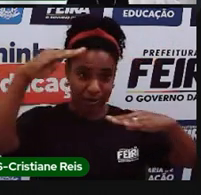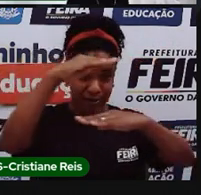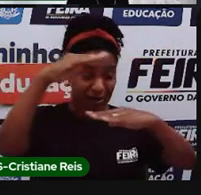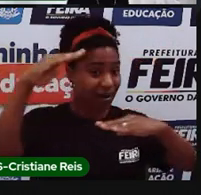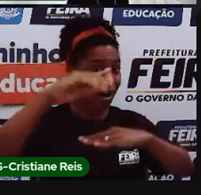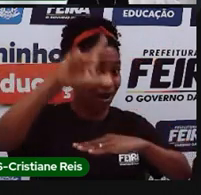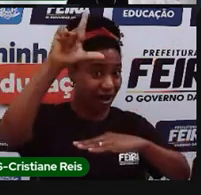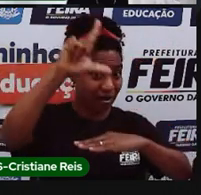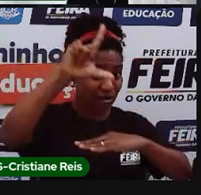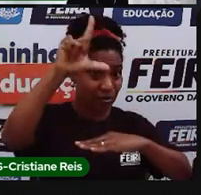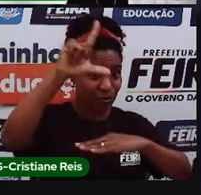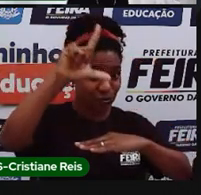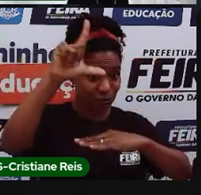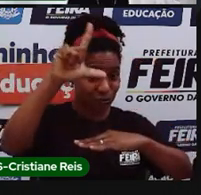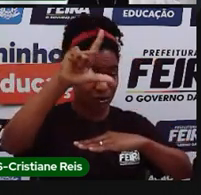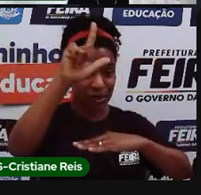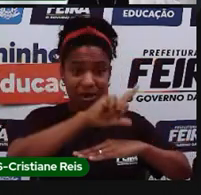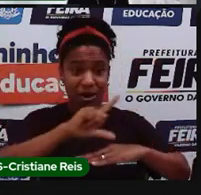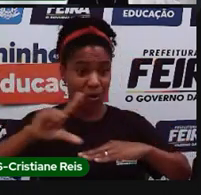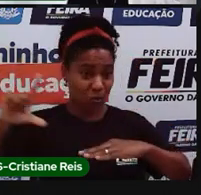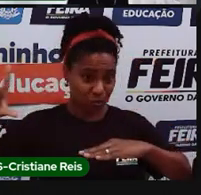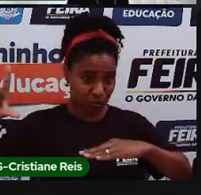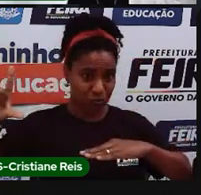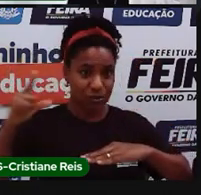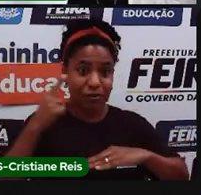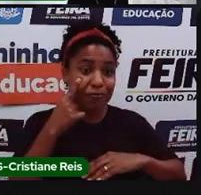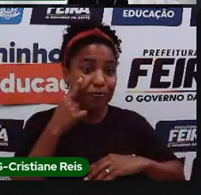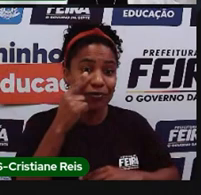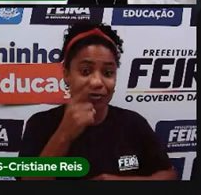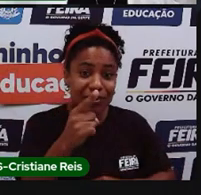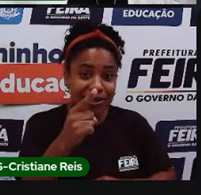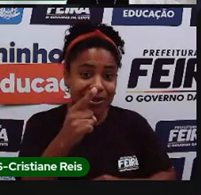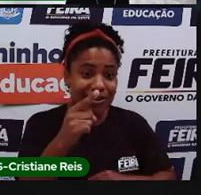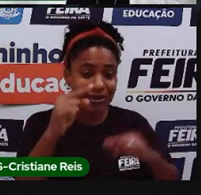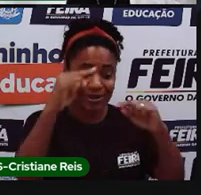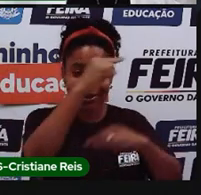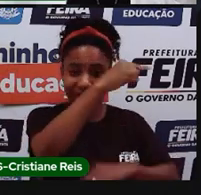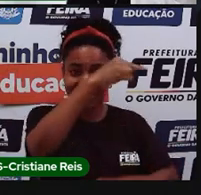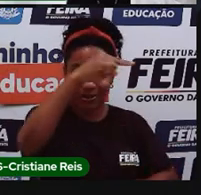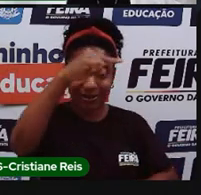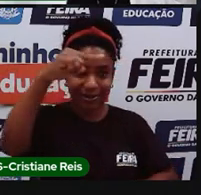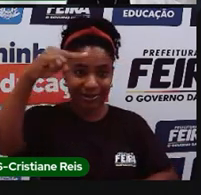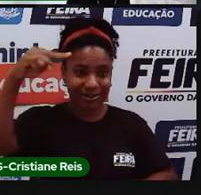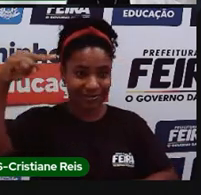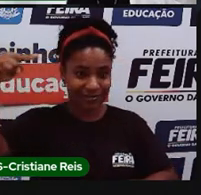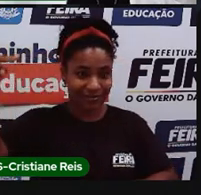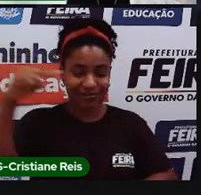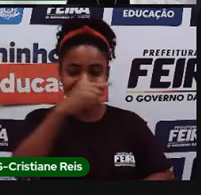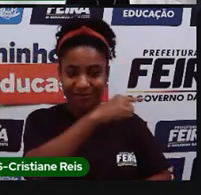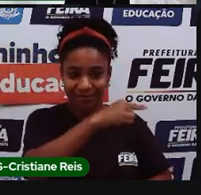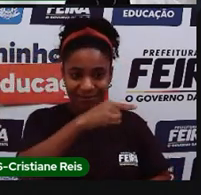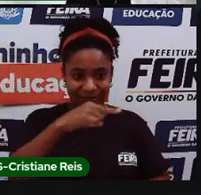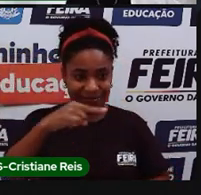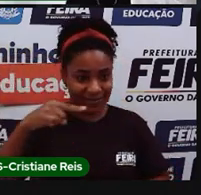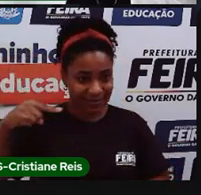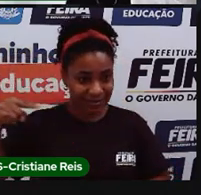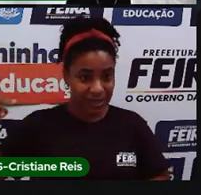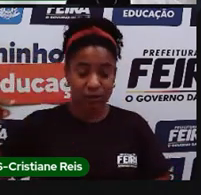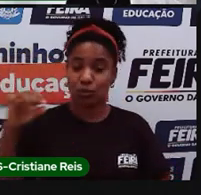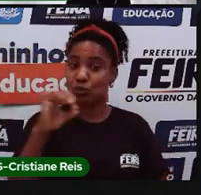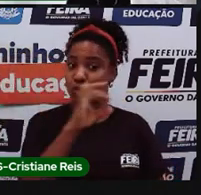longitudes. Aqui, no caso, só estamos representando as latitudes, porque são linhas, né, horizontais e nós temos a